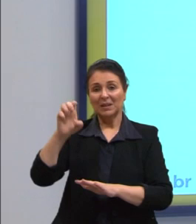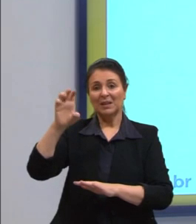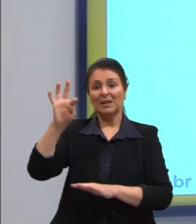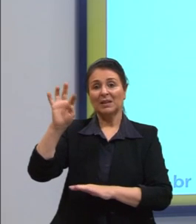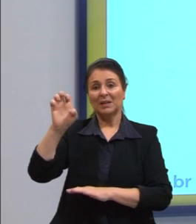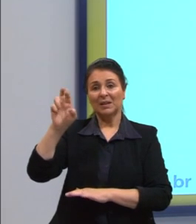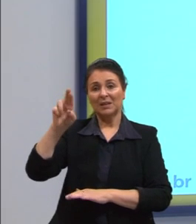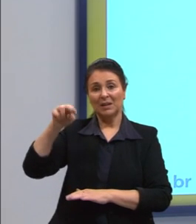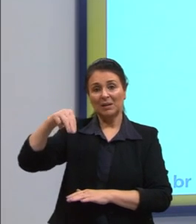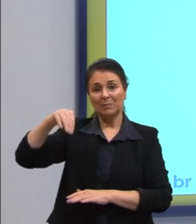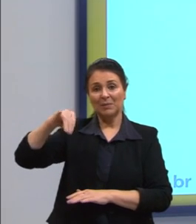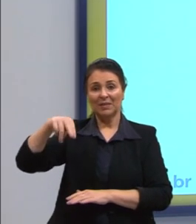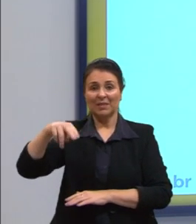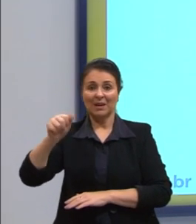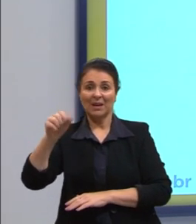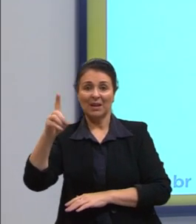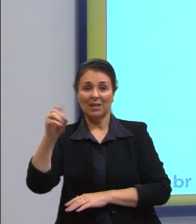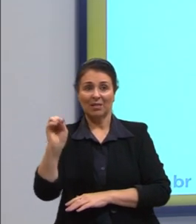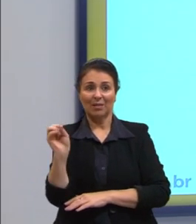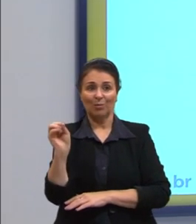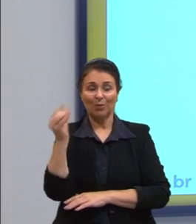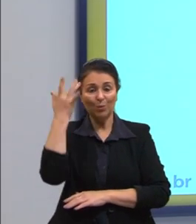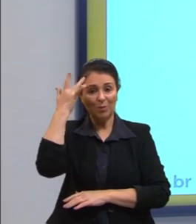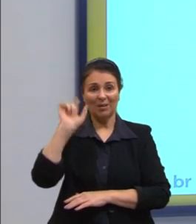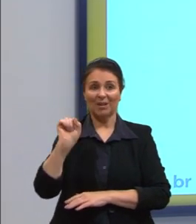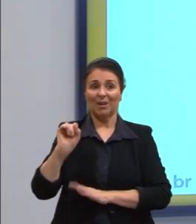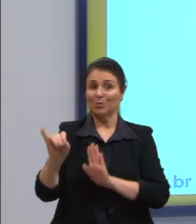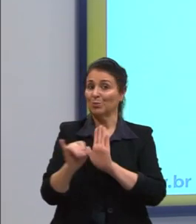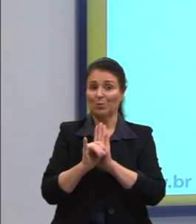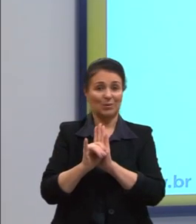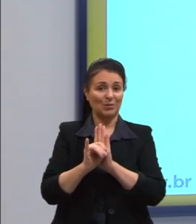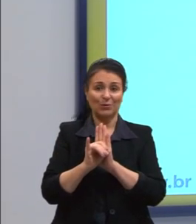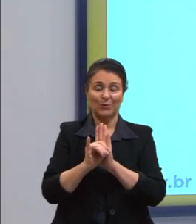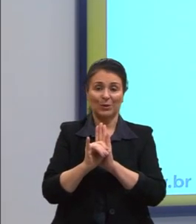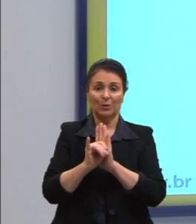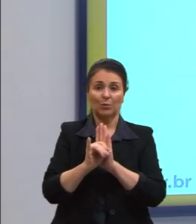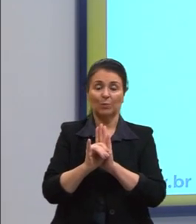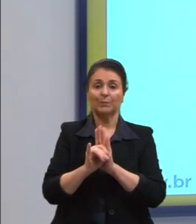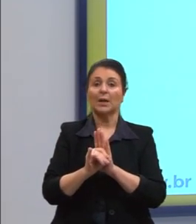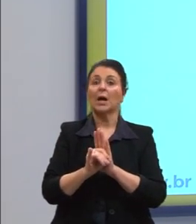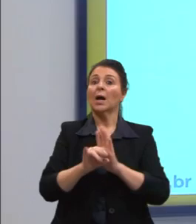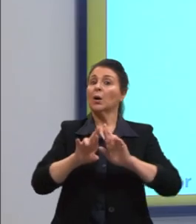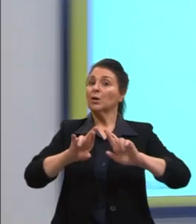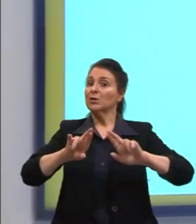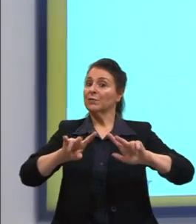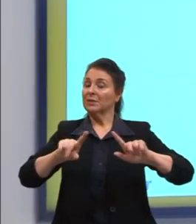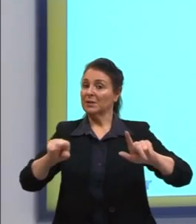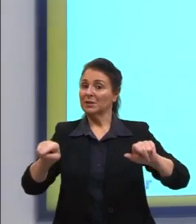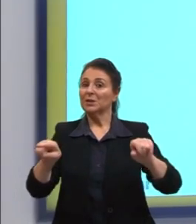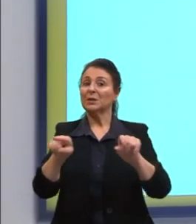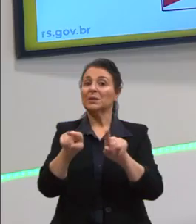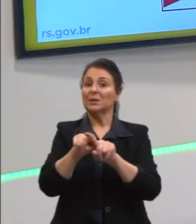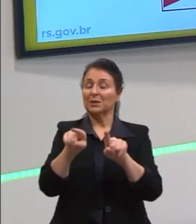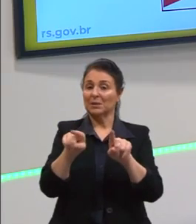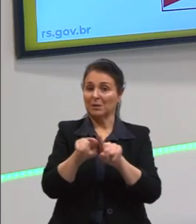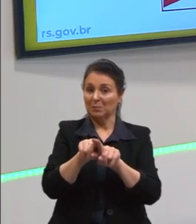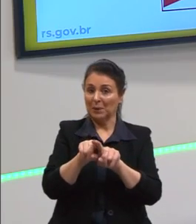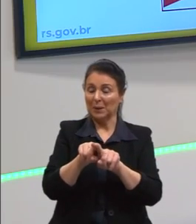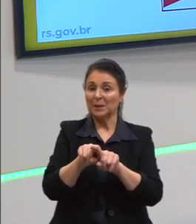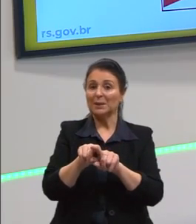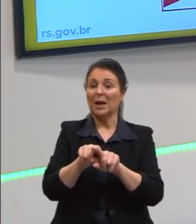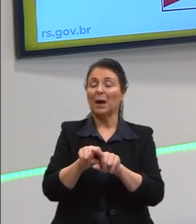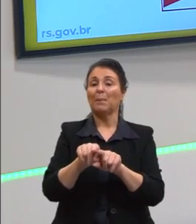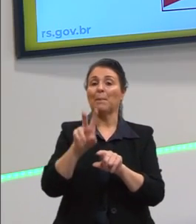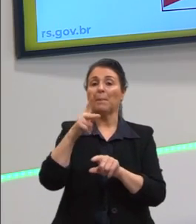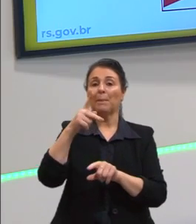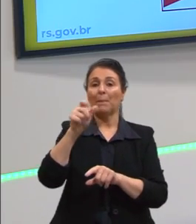Aqui é interessante a gente falar sobre isso. Existe uma diferença entre o que a gente chama de partícula passivadora e o que a gente